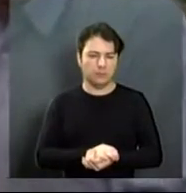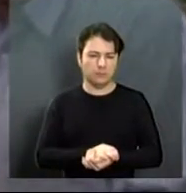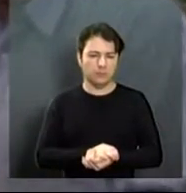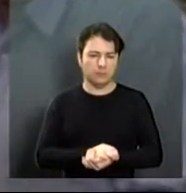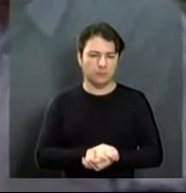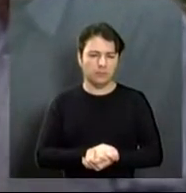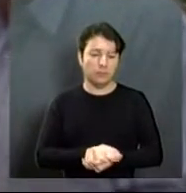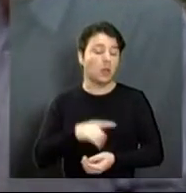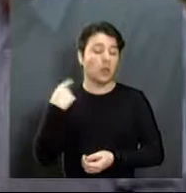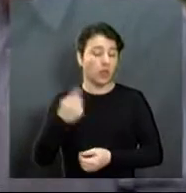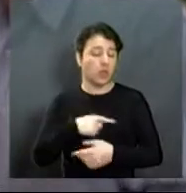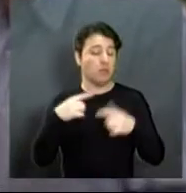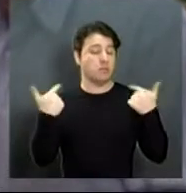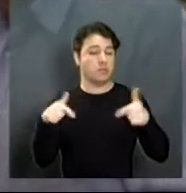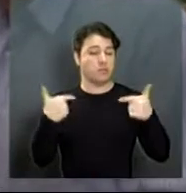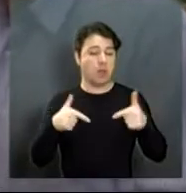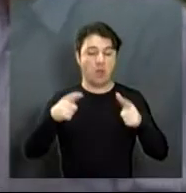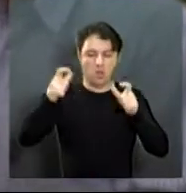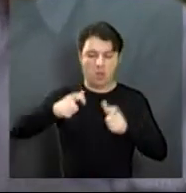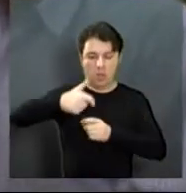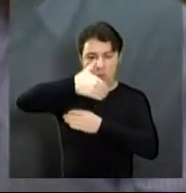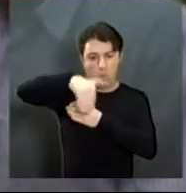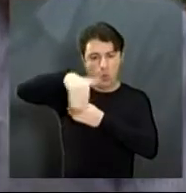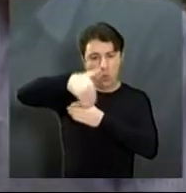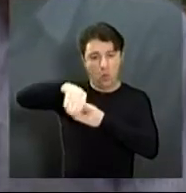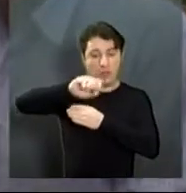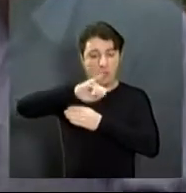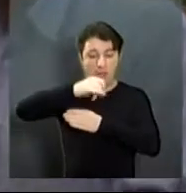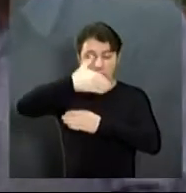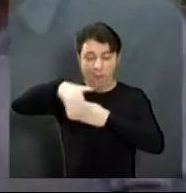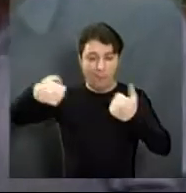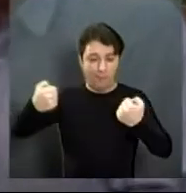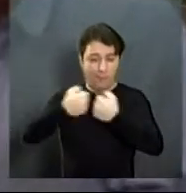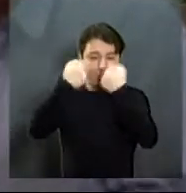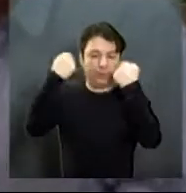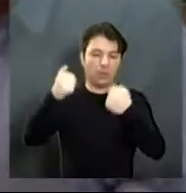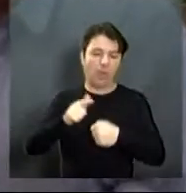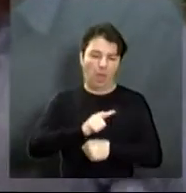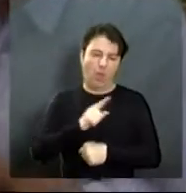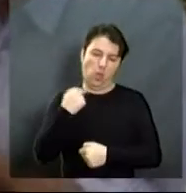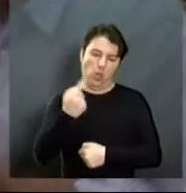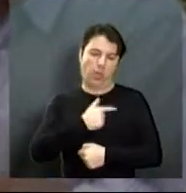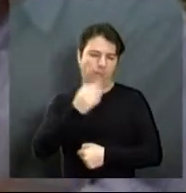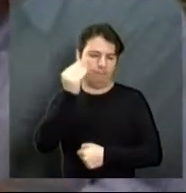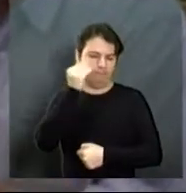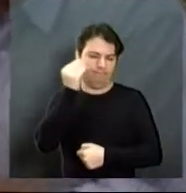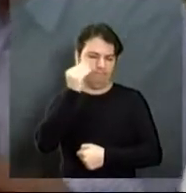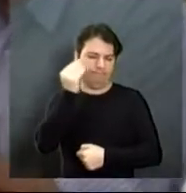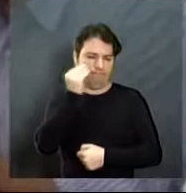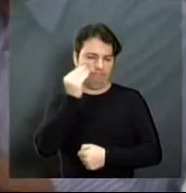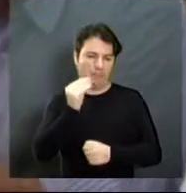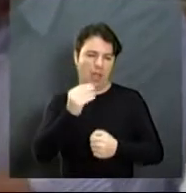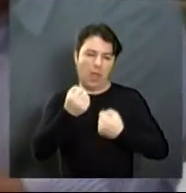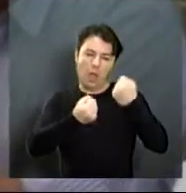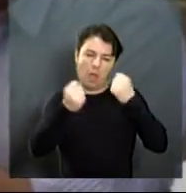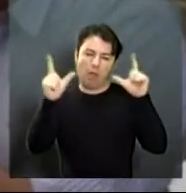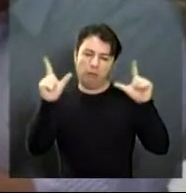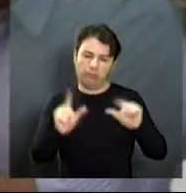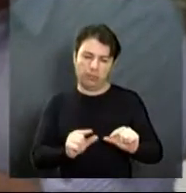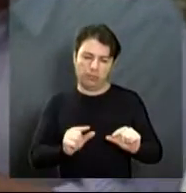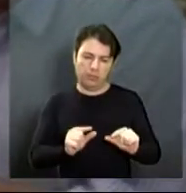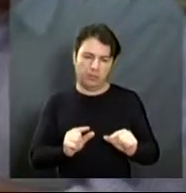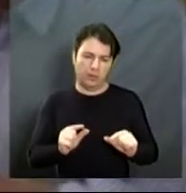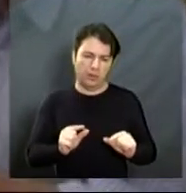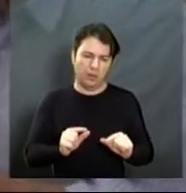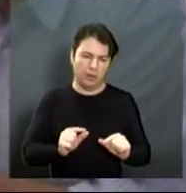acidente de trânsito justamente pra diminuir. Nós tivemos um resultado bastante positivo que foi, no primeiro ano agora,